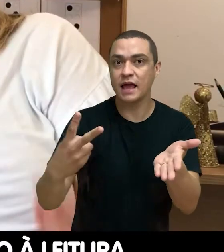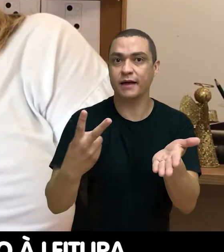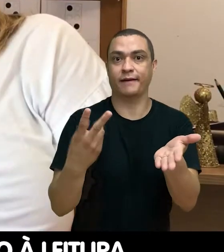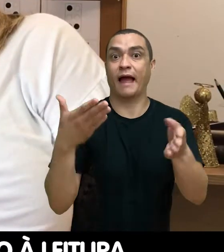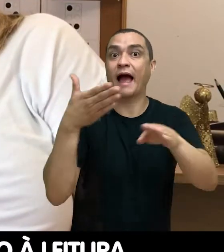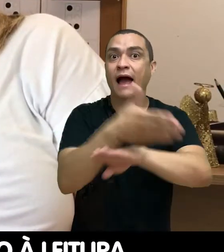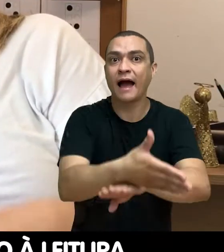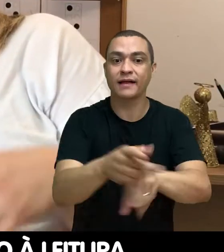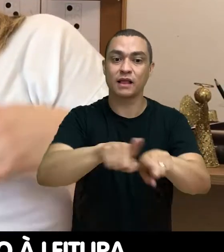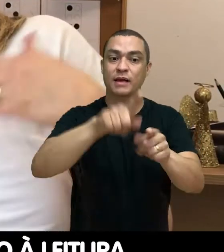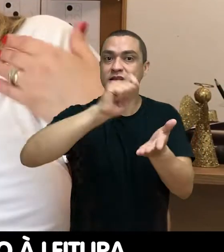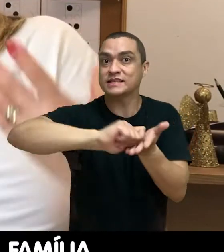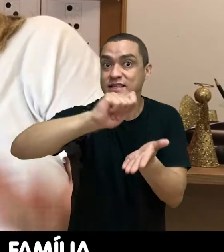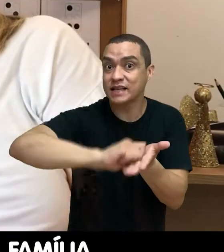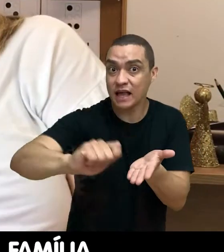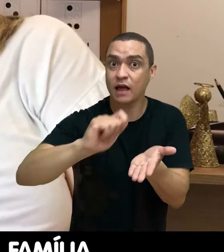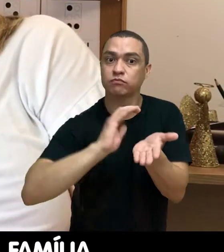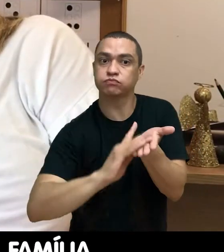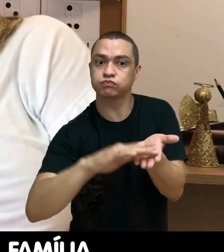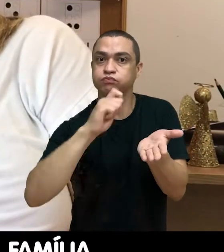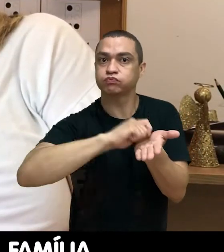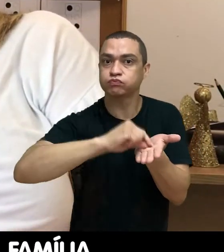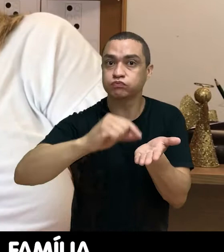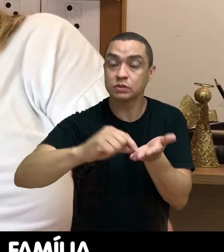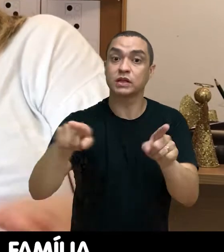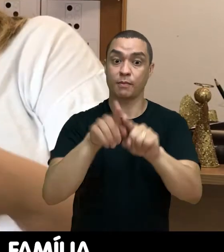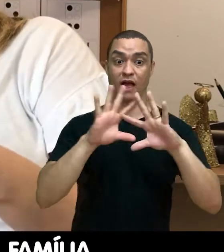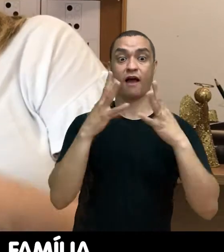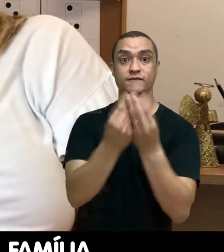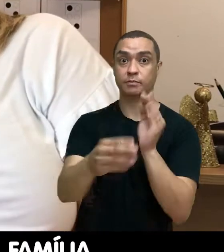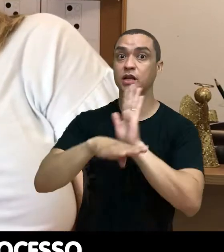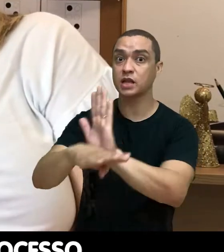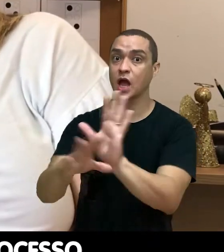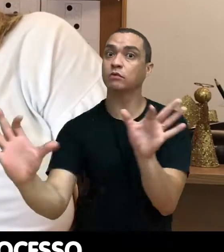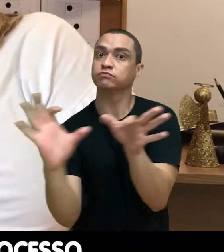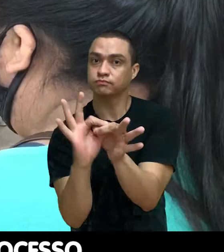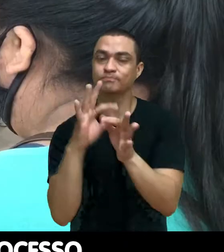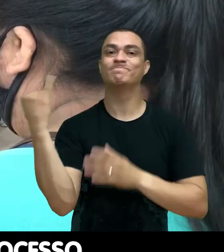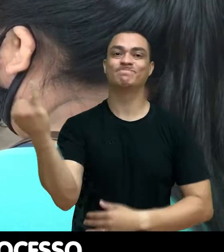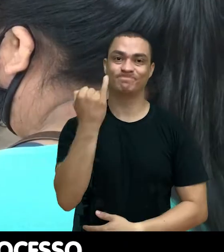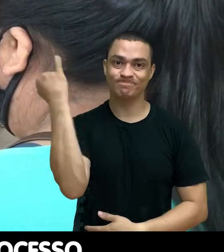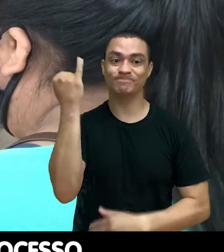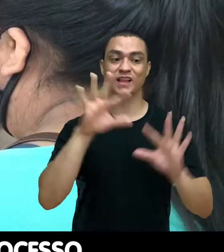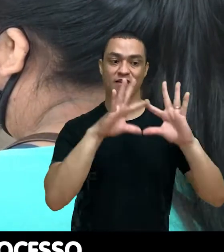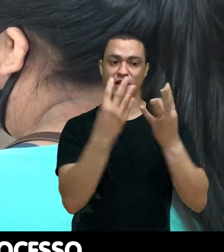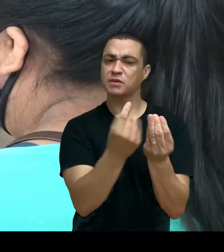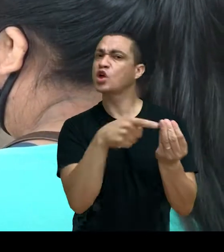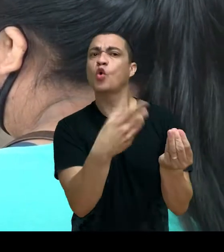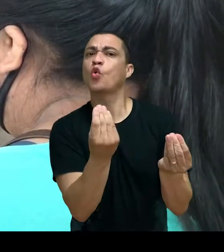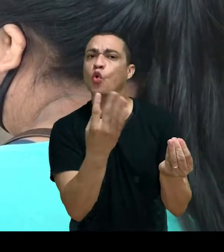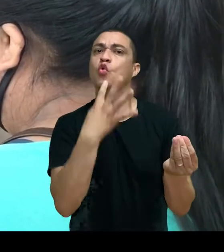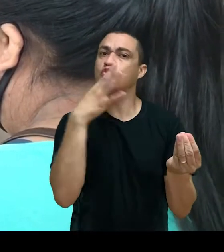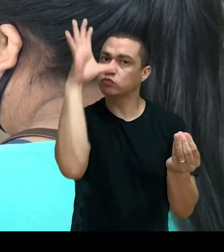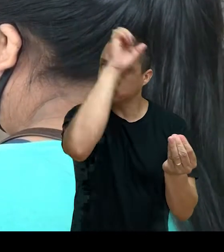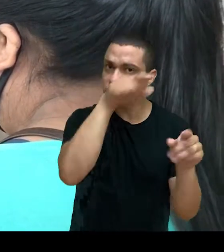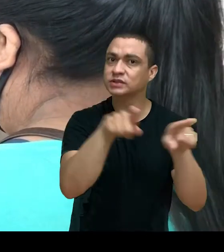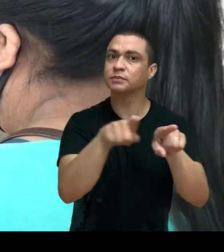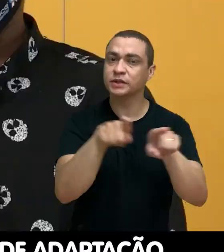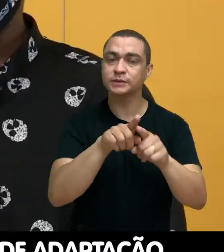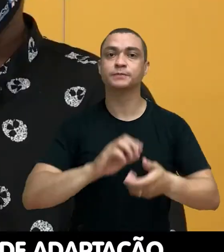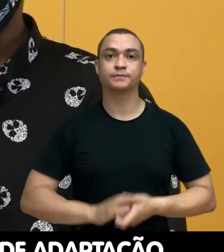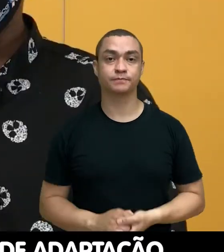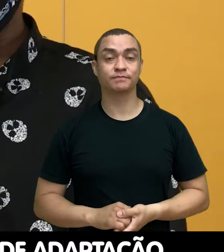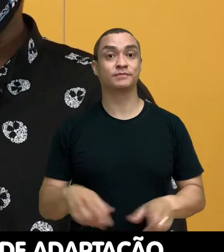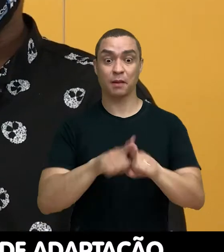de acesso à leitura, de acesso à escrita. É importante a família participar também de todo esse processo, a família também conhecer.